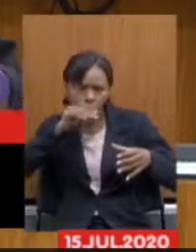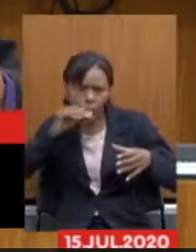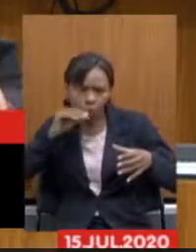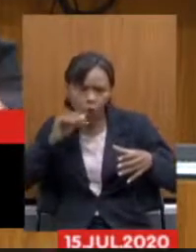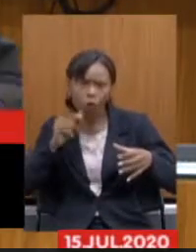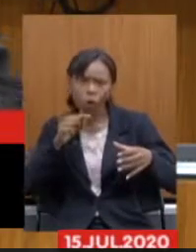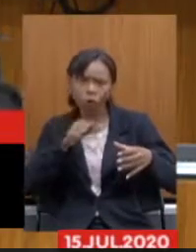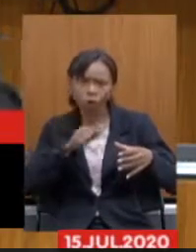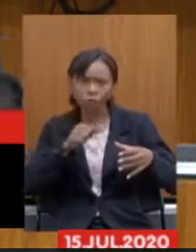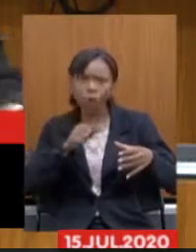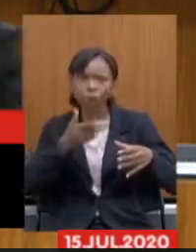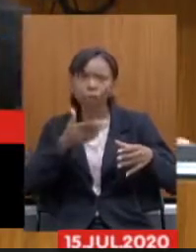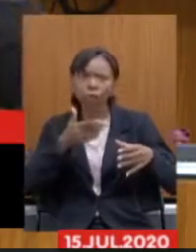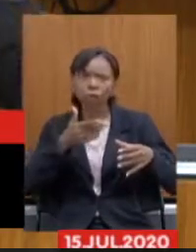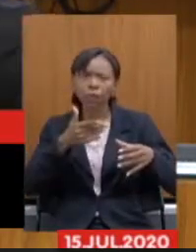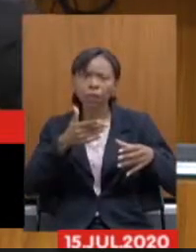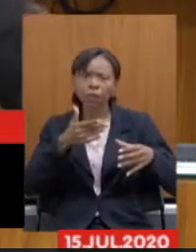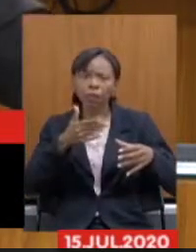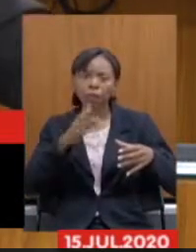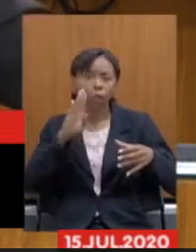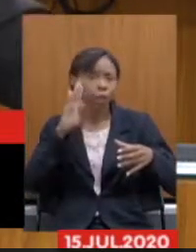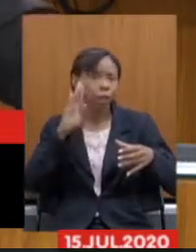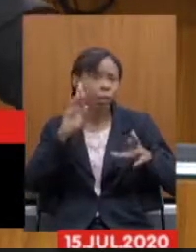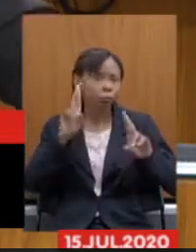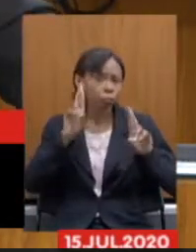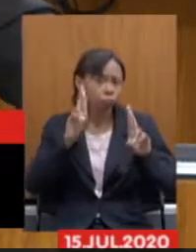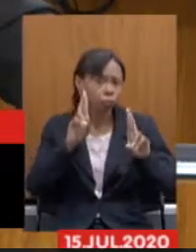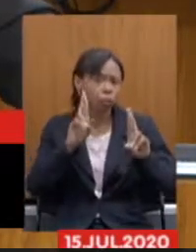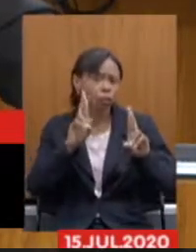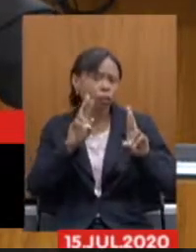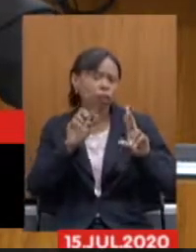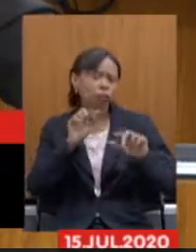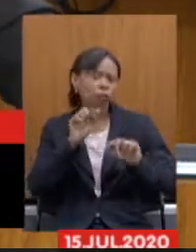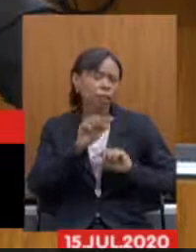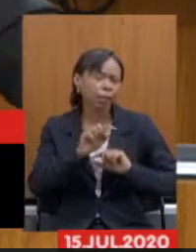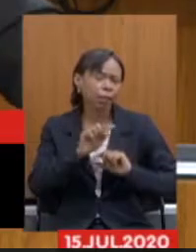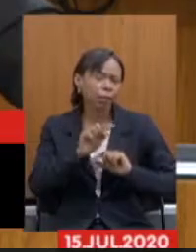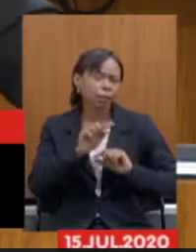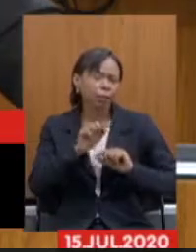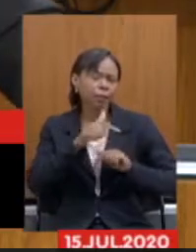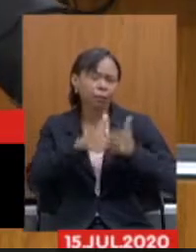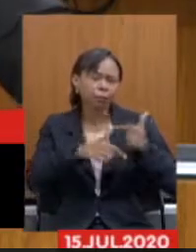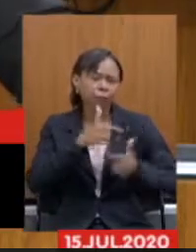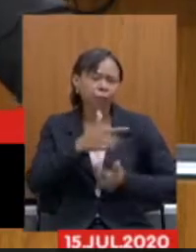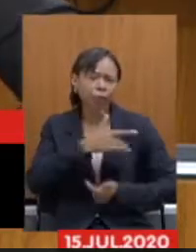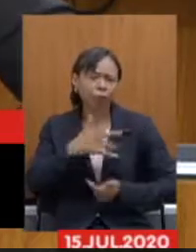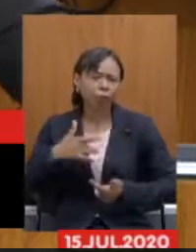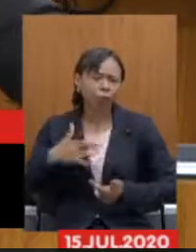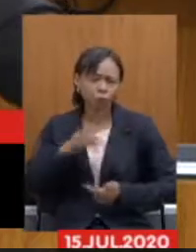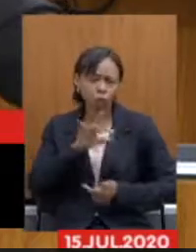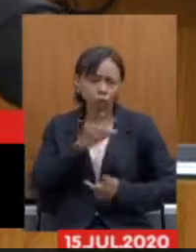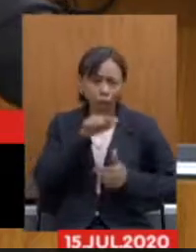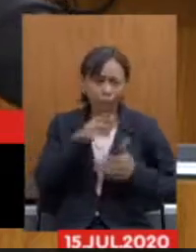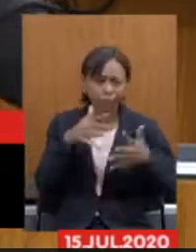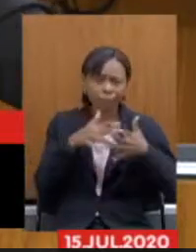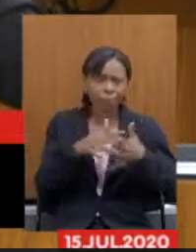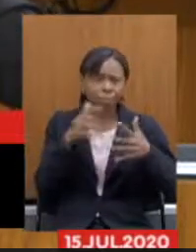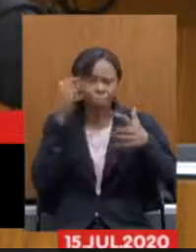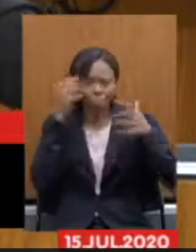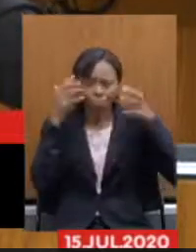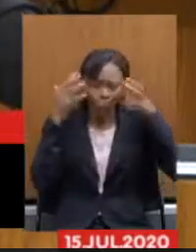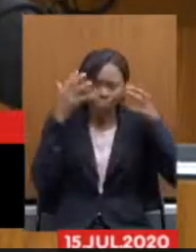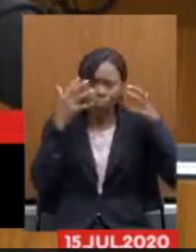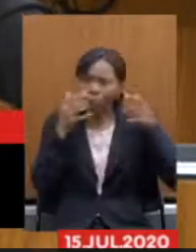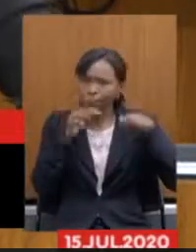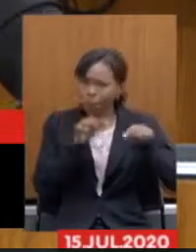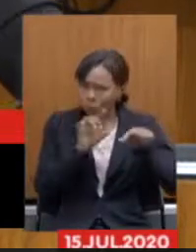na linha de frente que têm a sua cabeça revirada. Os seus parentes, eu